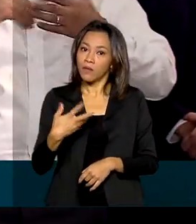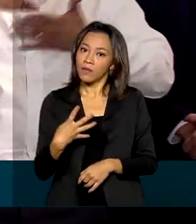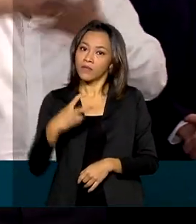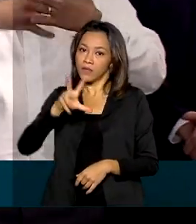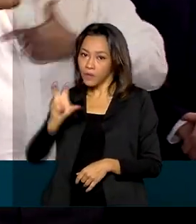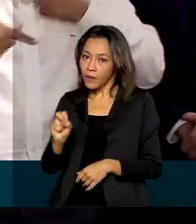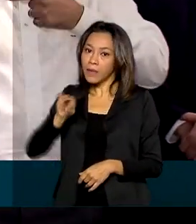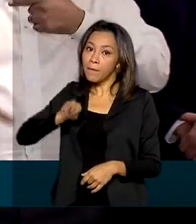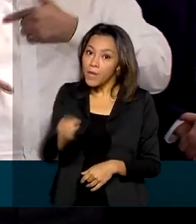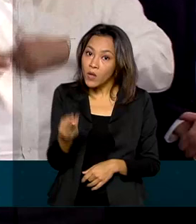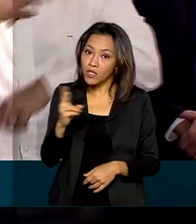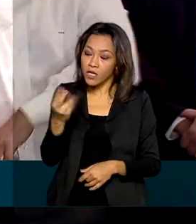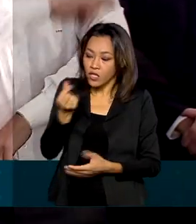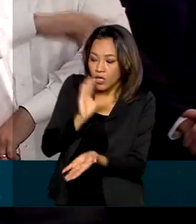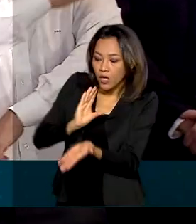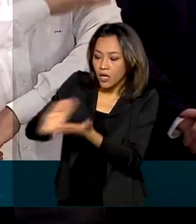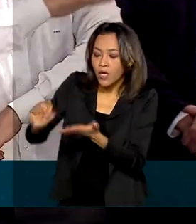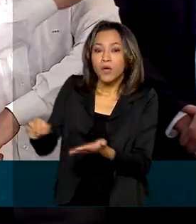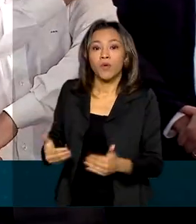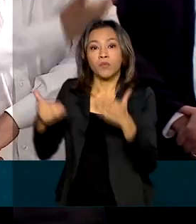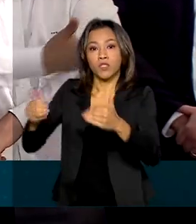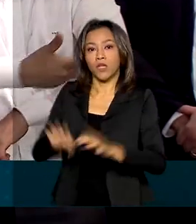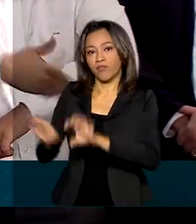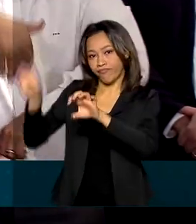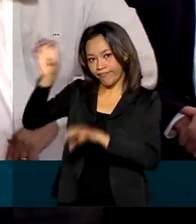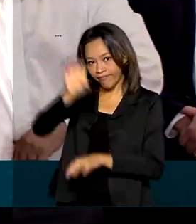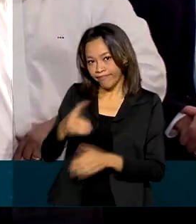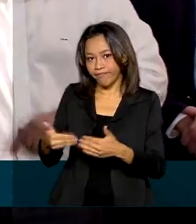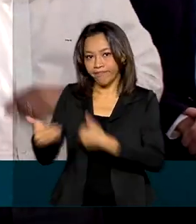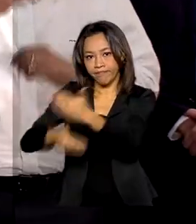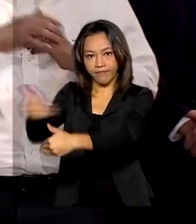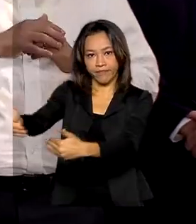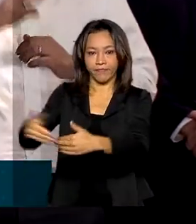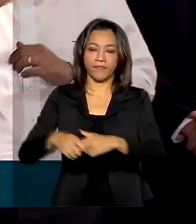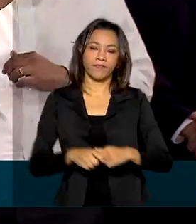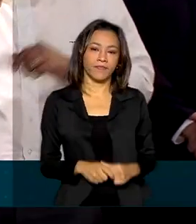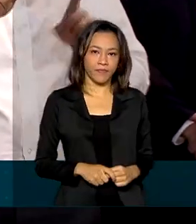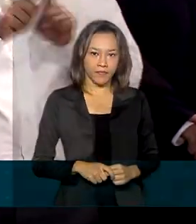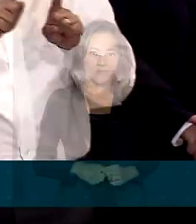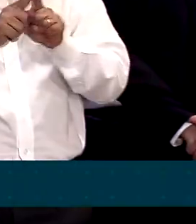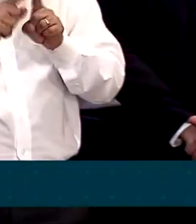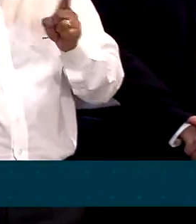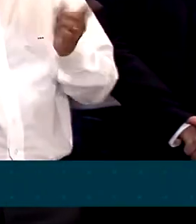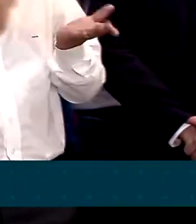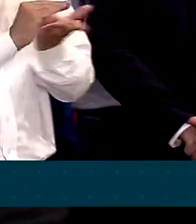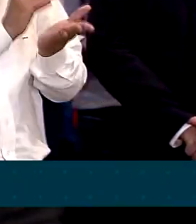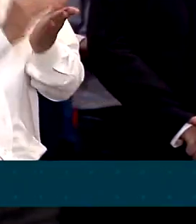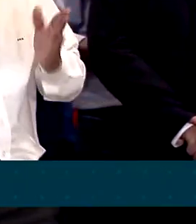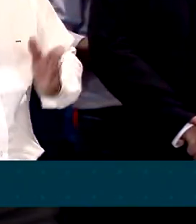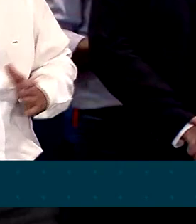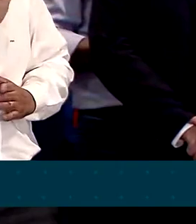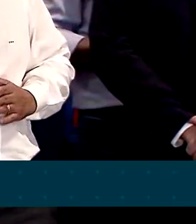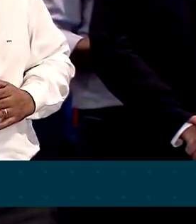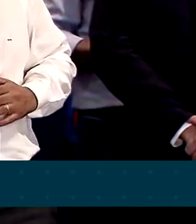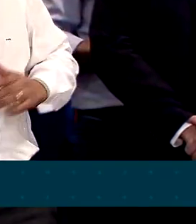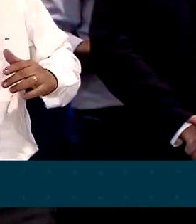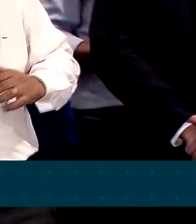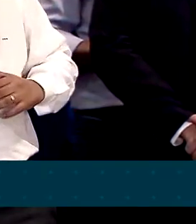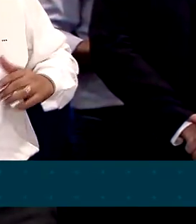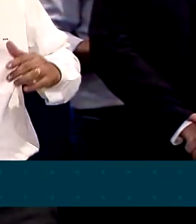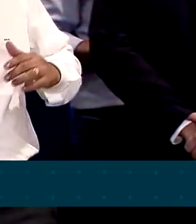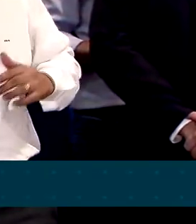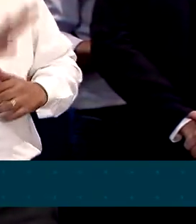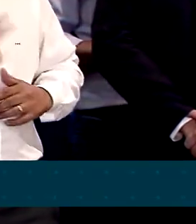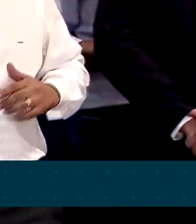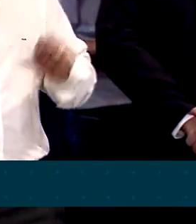Ministério do Desenvolvimento Regional. Esses recursos são recursos emergenciais. O nosso coordenador-geral de Defesa Civil está